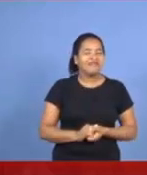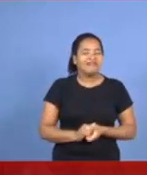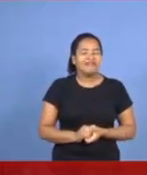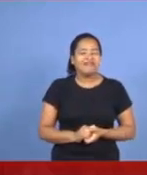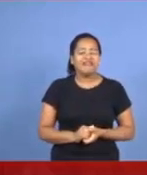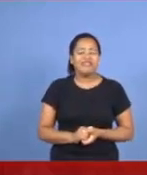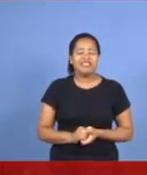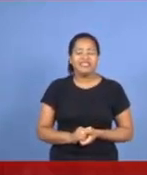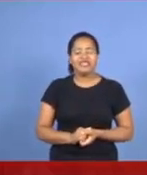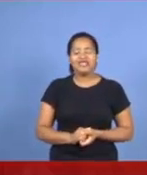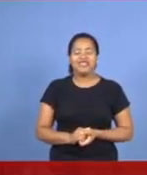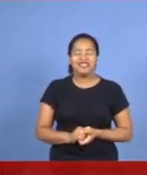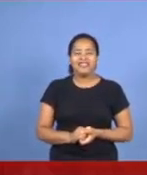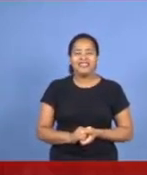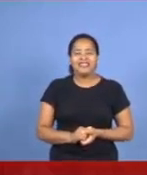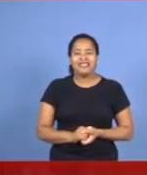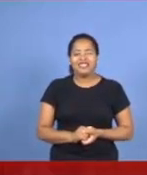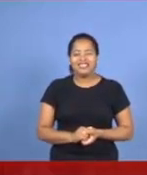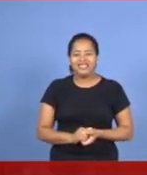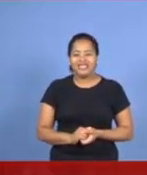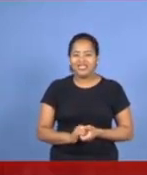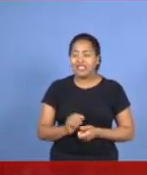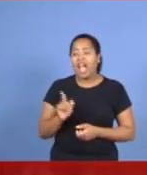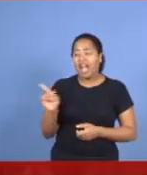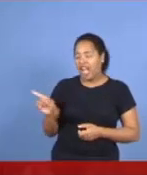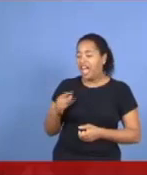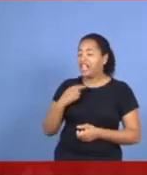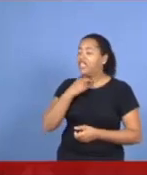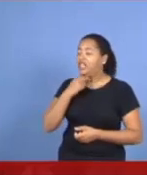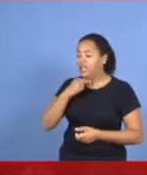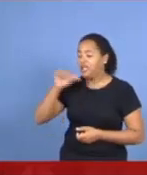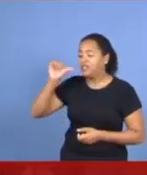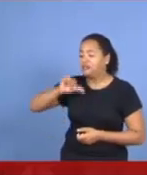Muito bem. E hoje, ele está com a garganta ainda ruim, né?